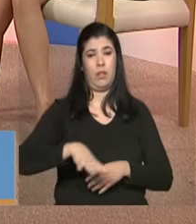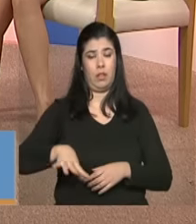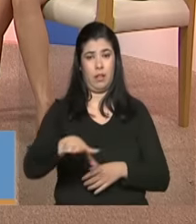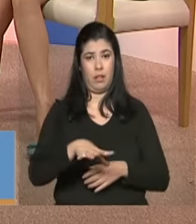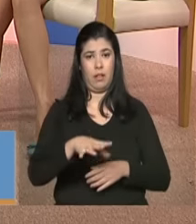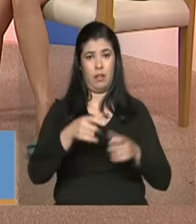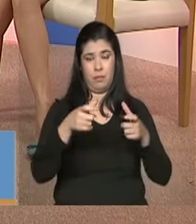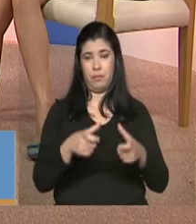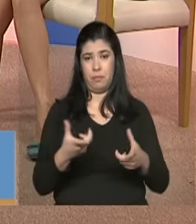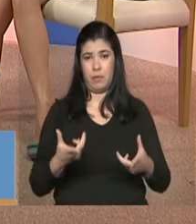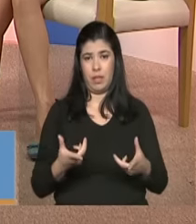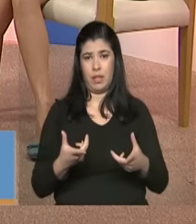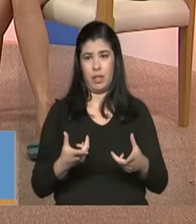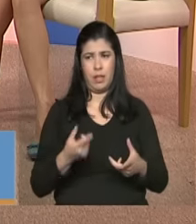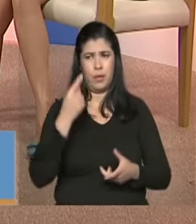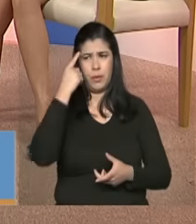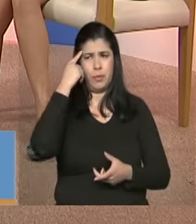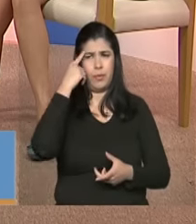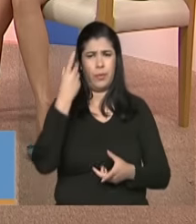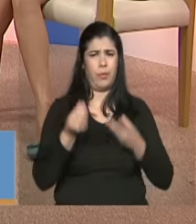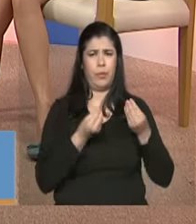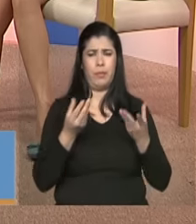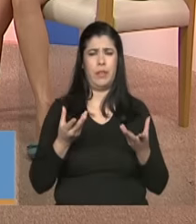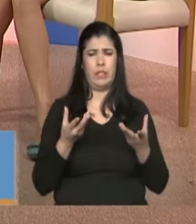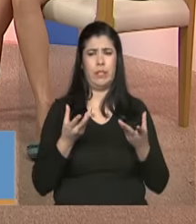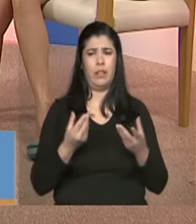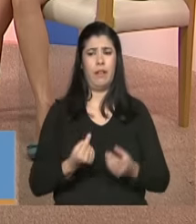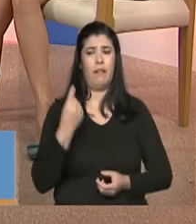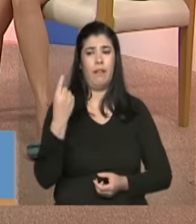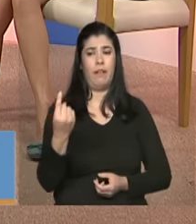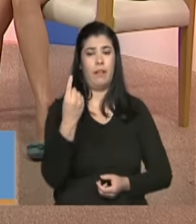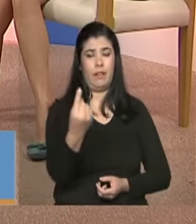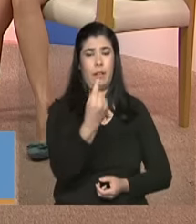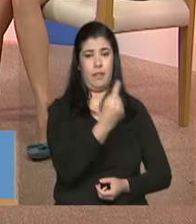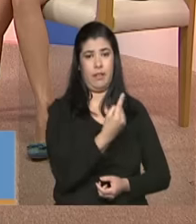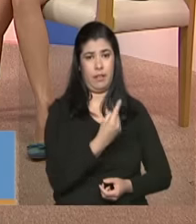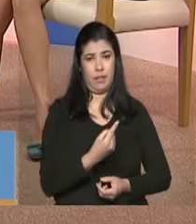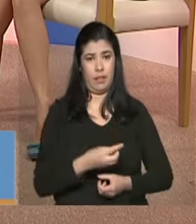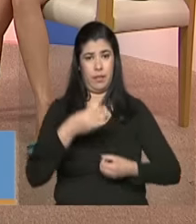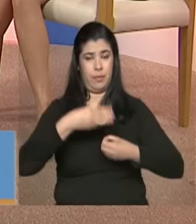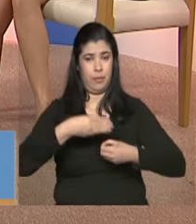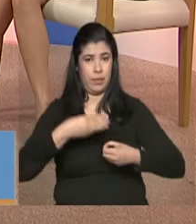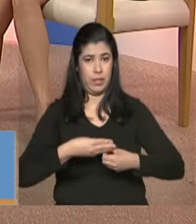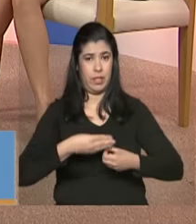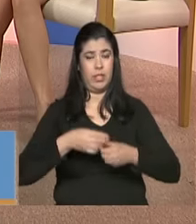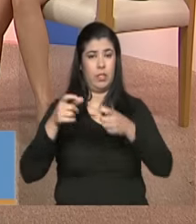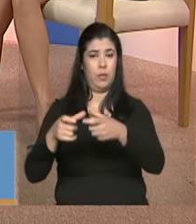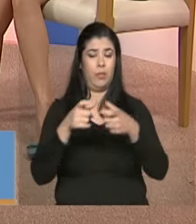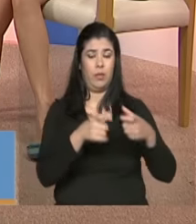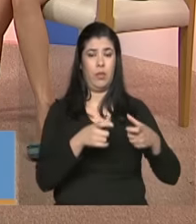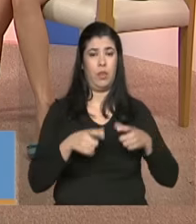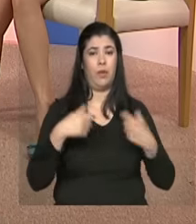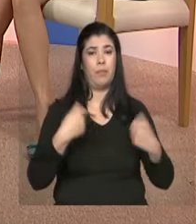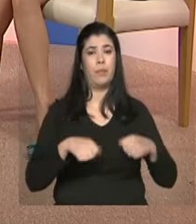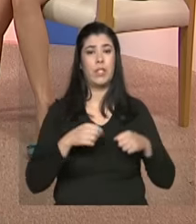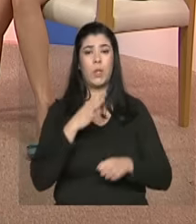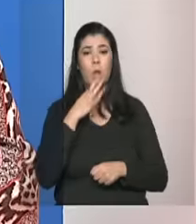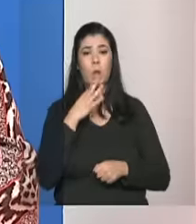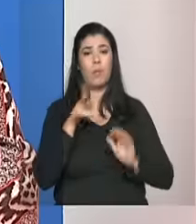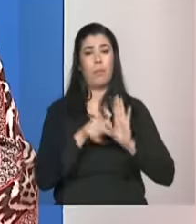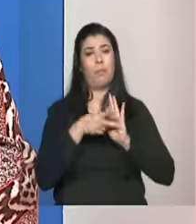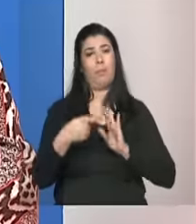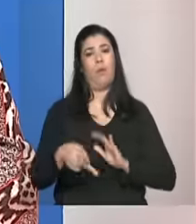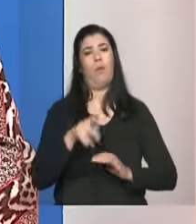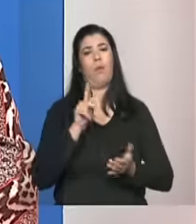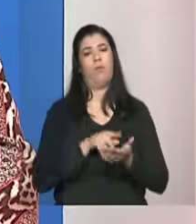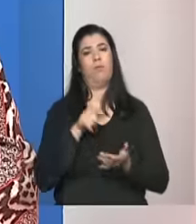de política pública cada localidade tem que articular sua rede construir fluxos e protocolos de encaminhamentos então acho